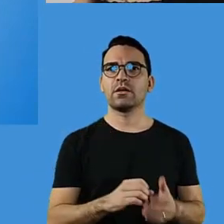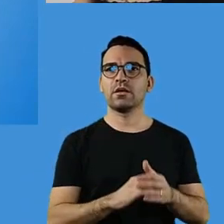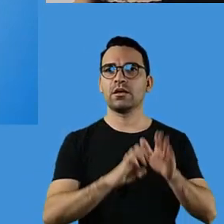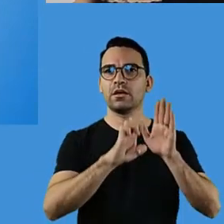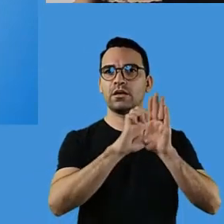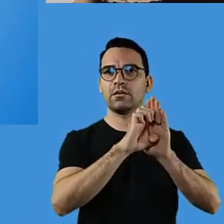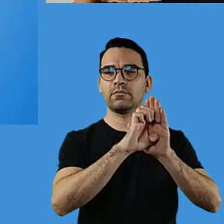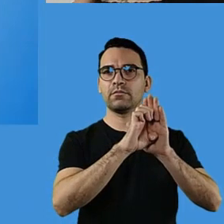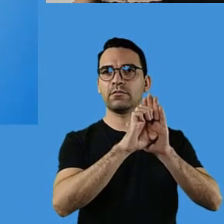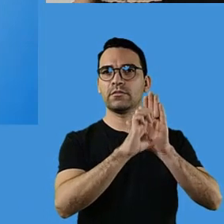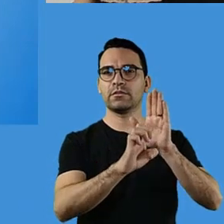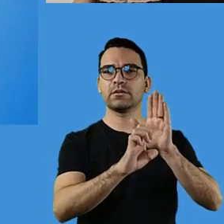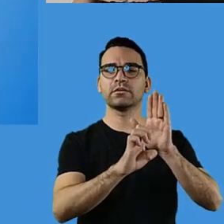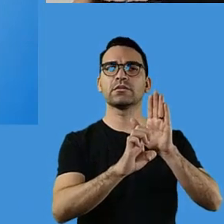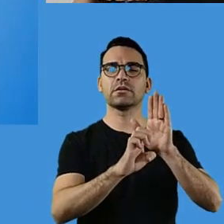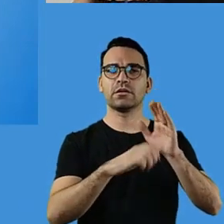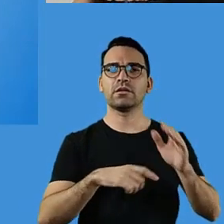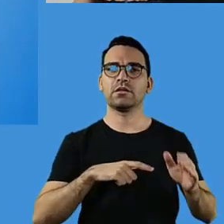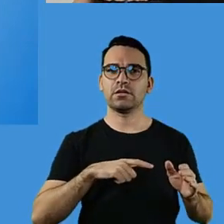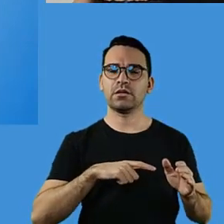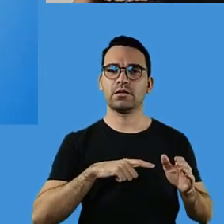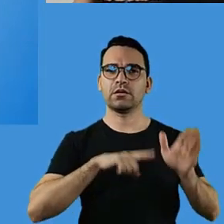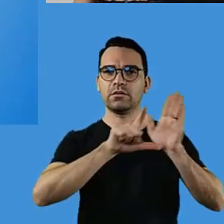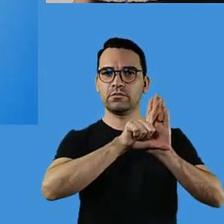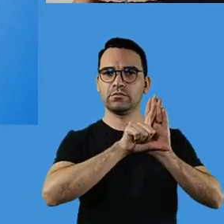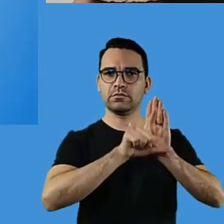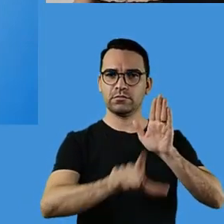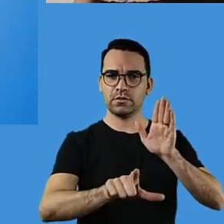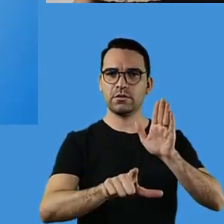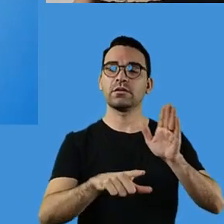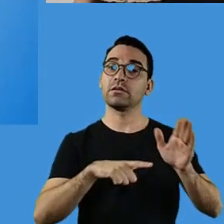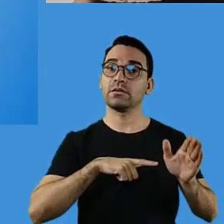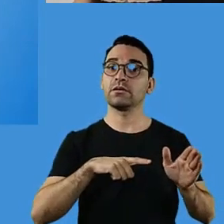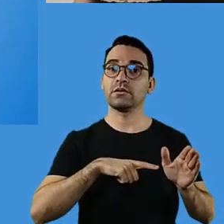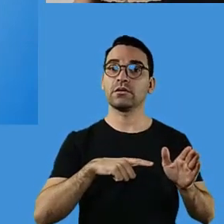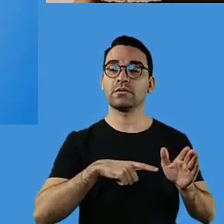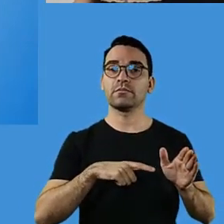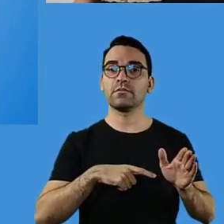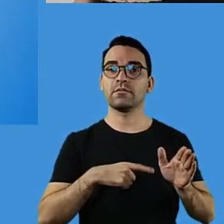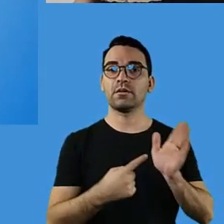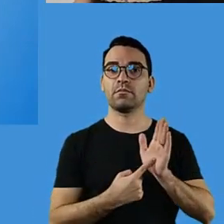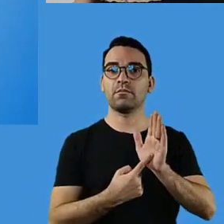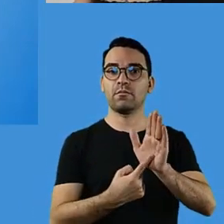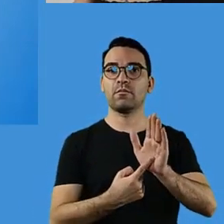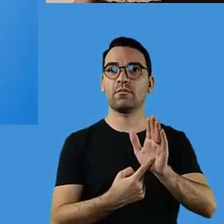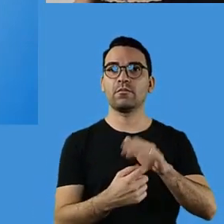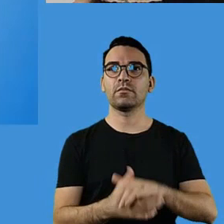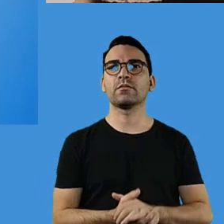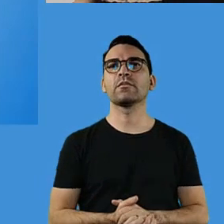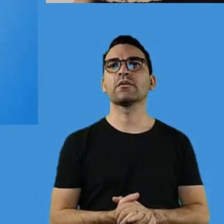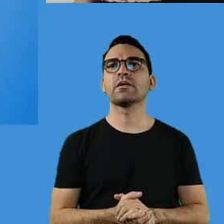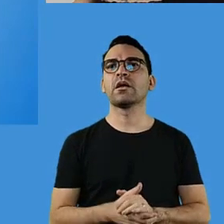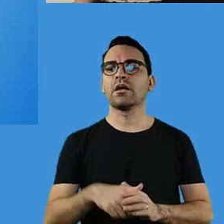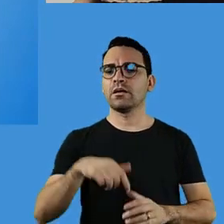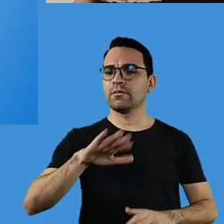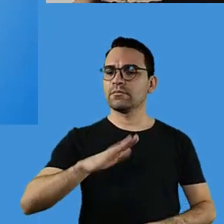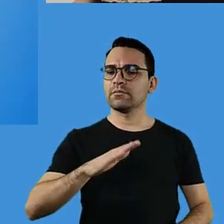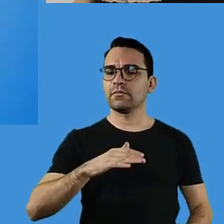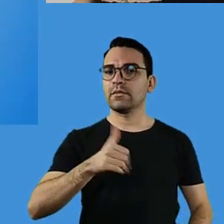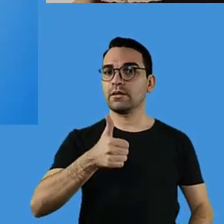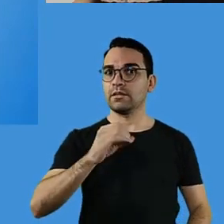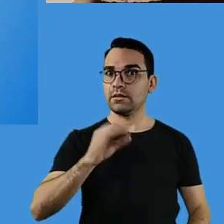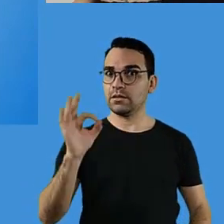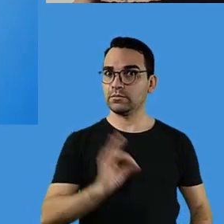no artigo da nossa constituição estadual referente ao rateio de 10%